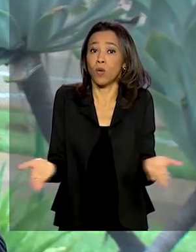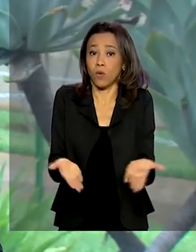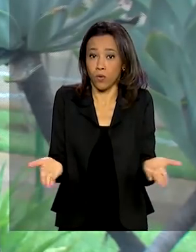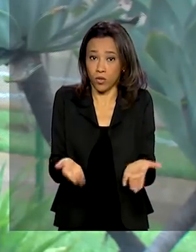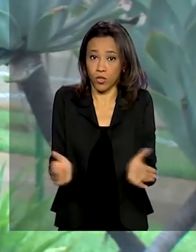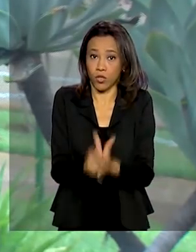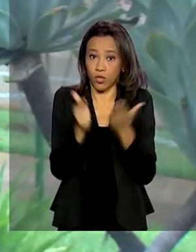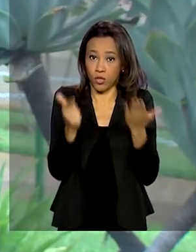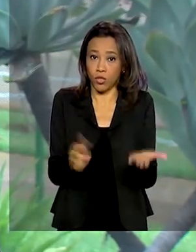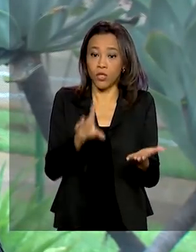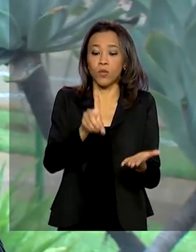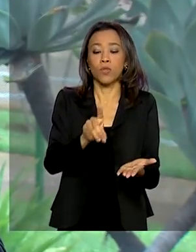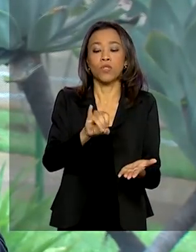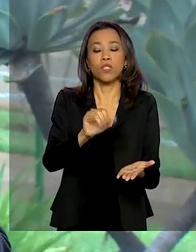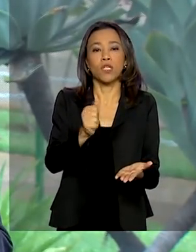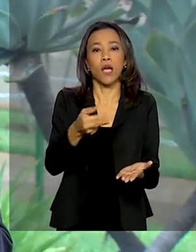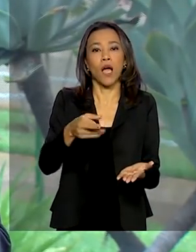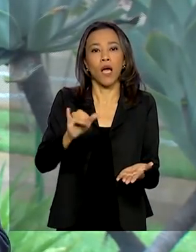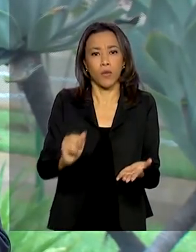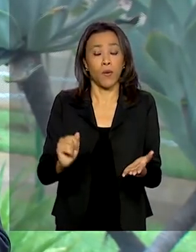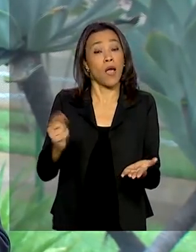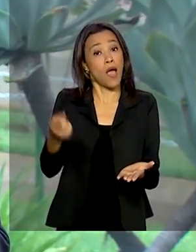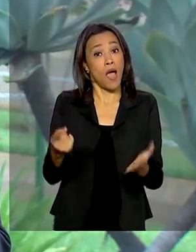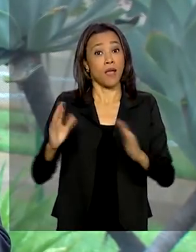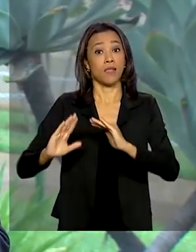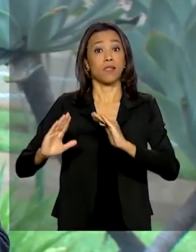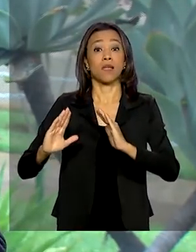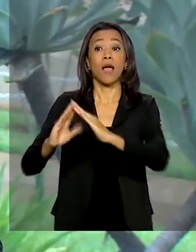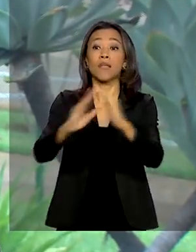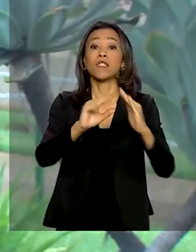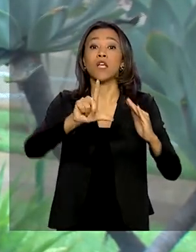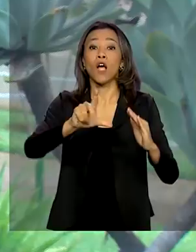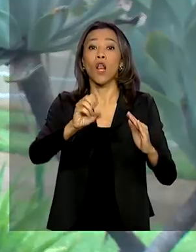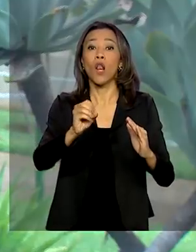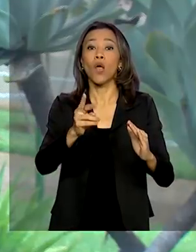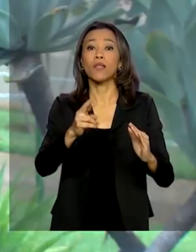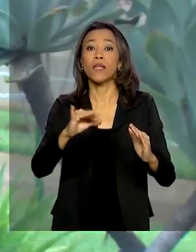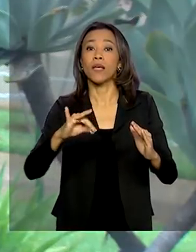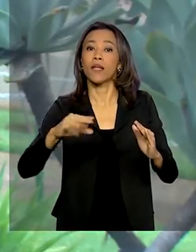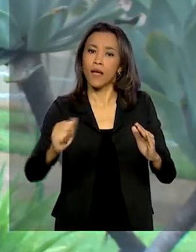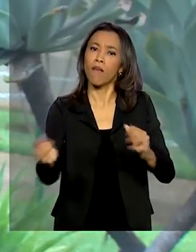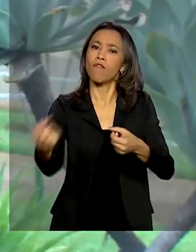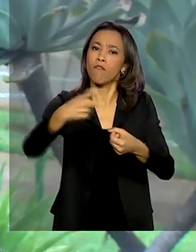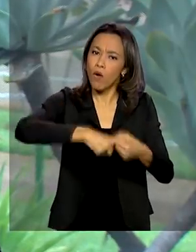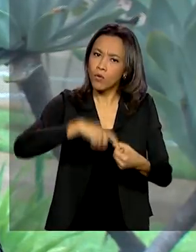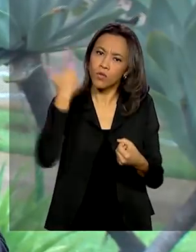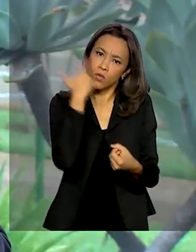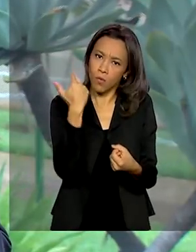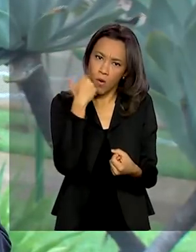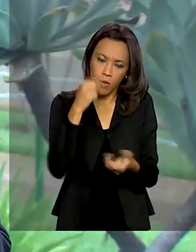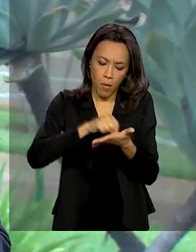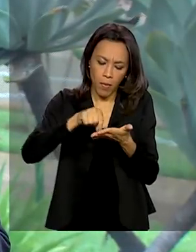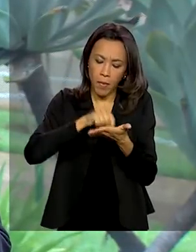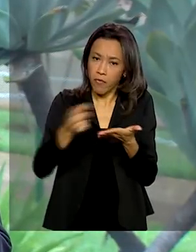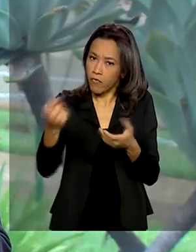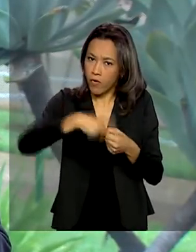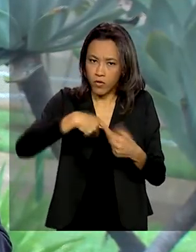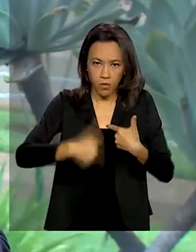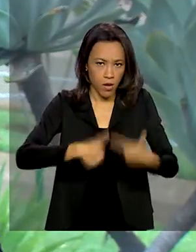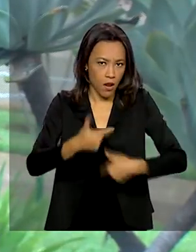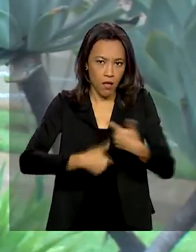As casas lotéricas foram incluídas para permitir que voltem a funcionar normalmente. De acordo com o próprio presidente,